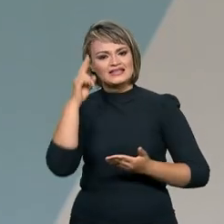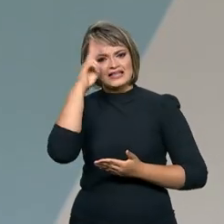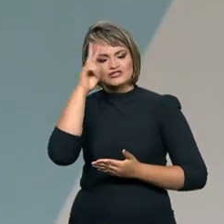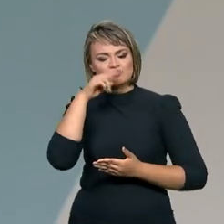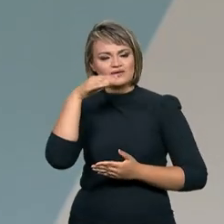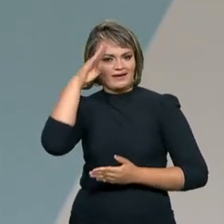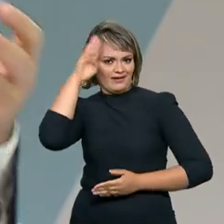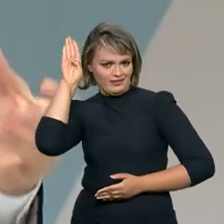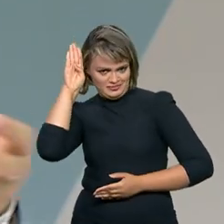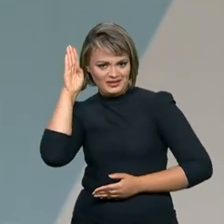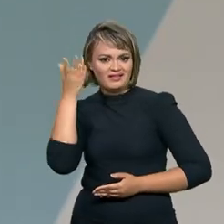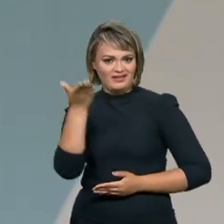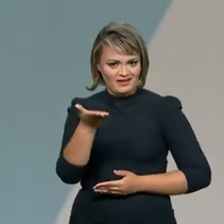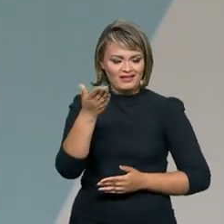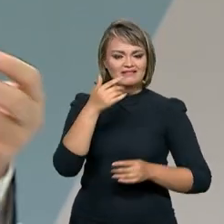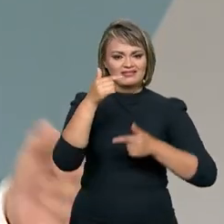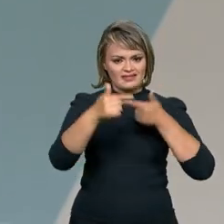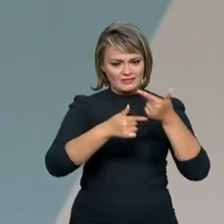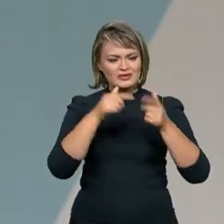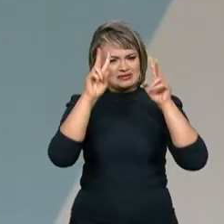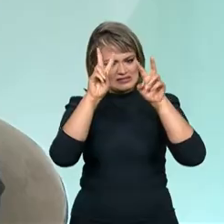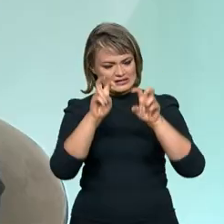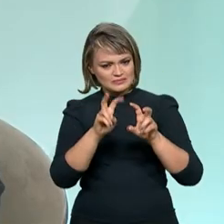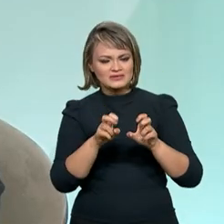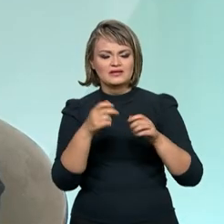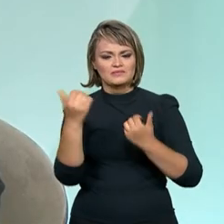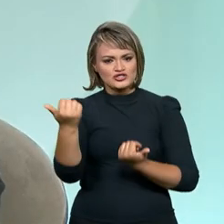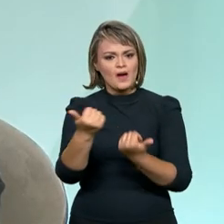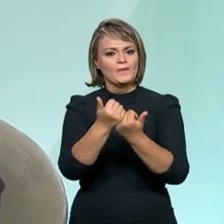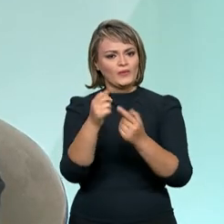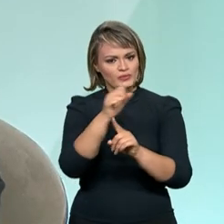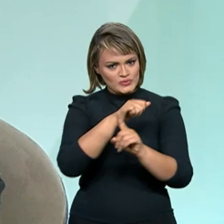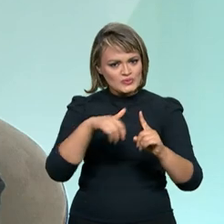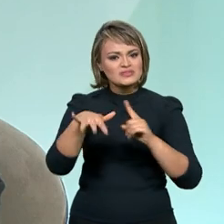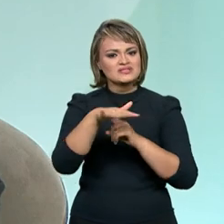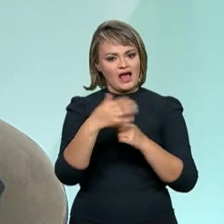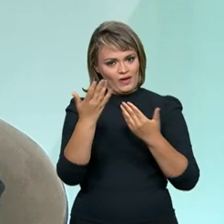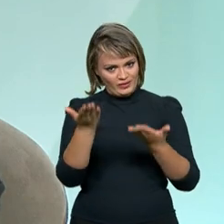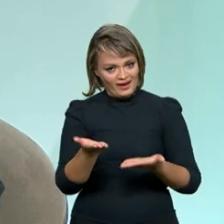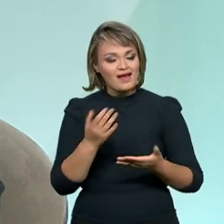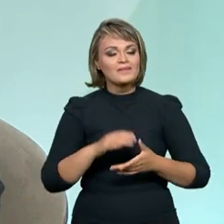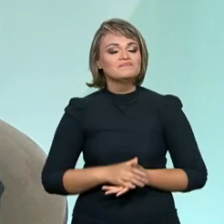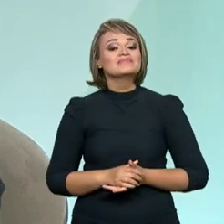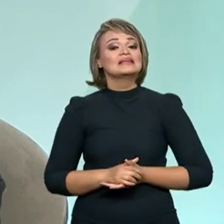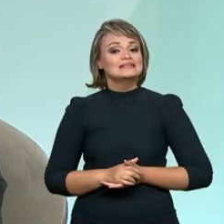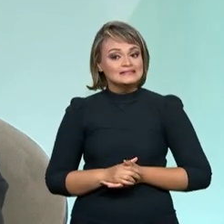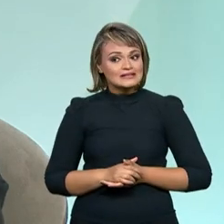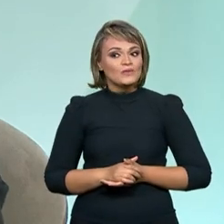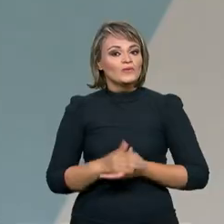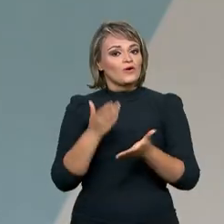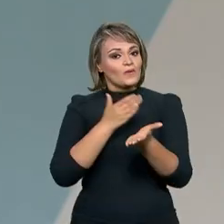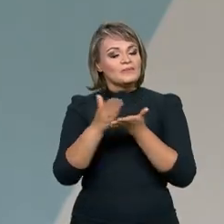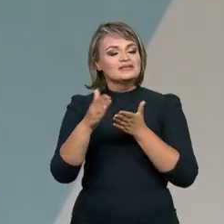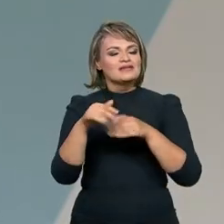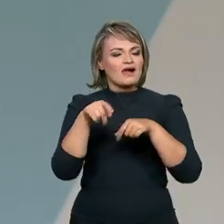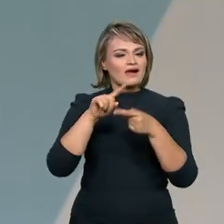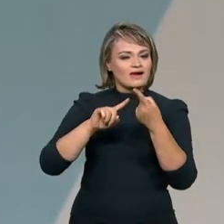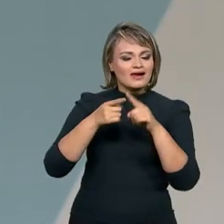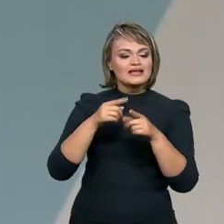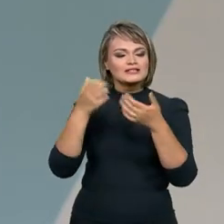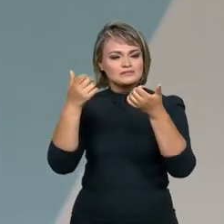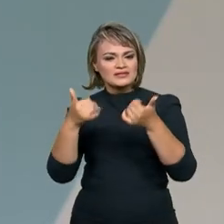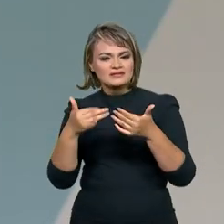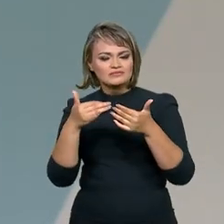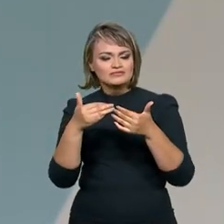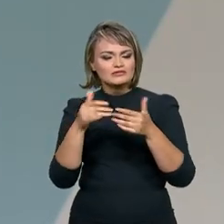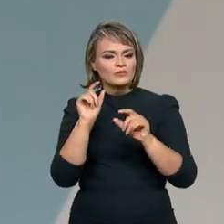academia, trabalhando com essa história da assistência social. Então, eu gostaria de iniciar o nosso programa, dialogando também com